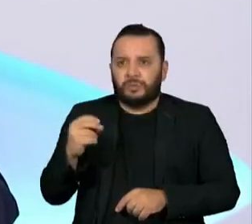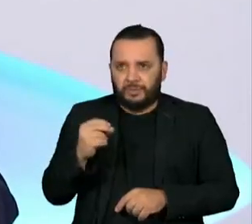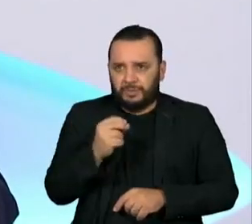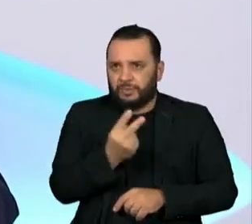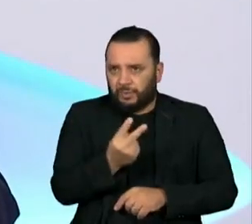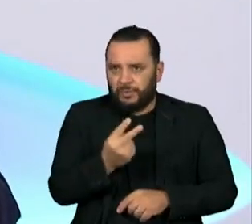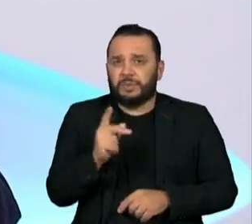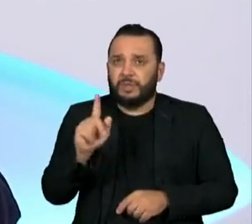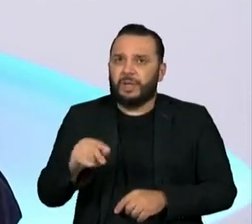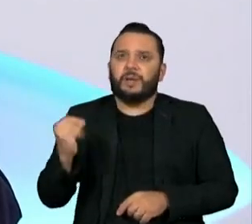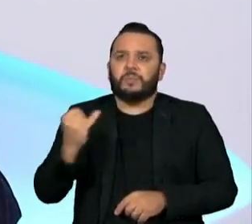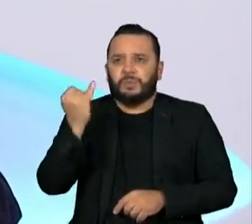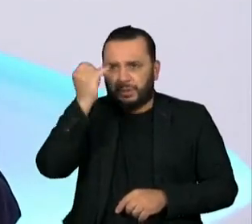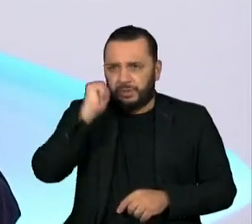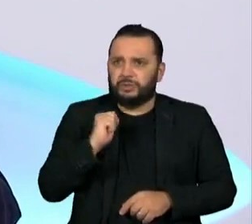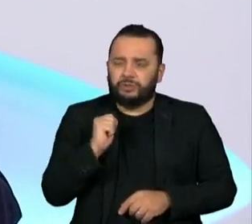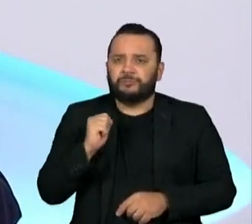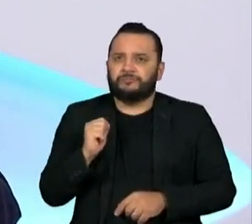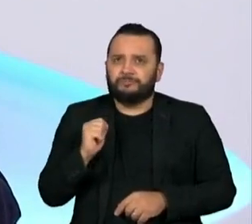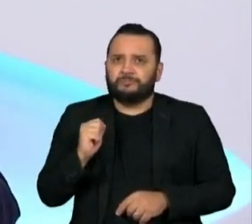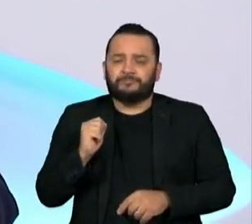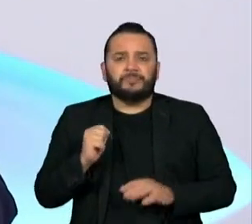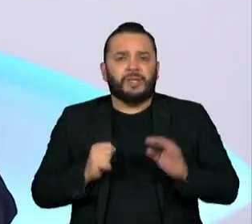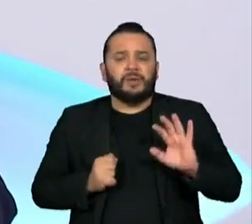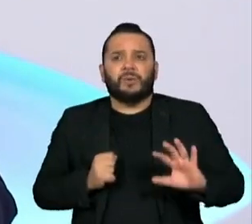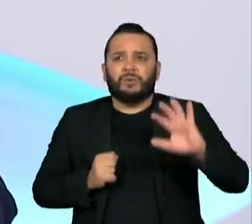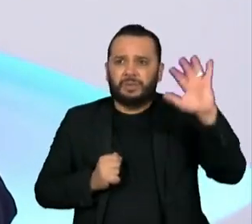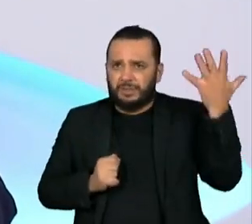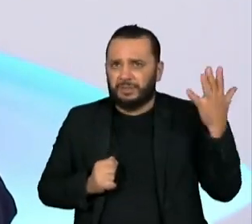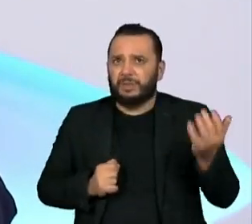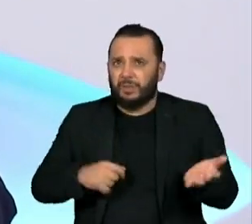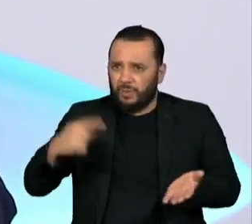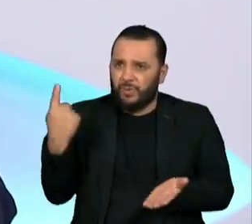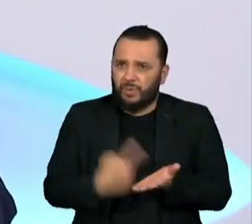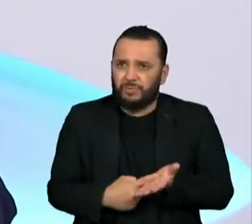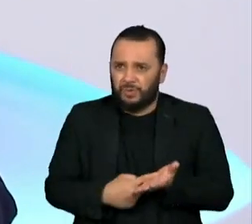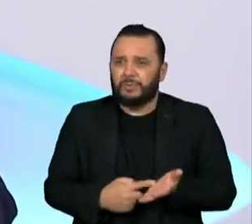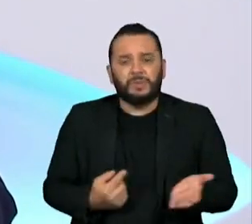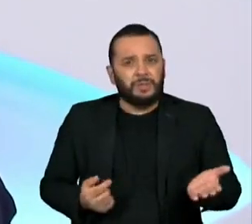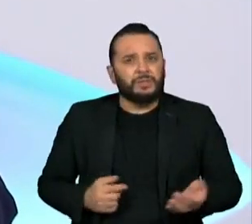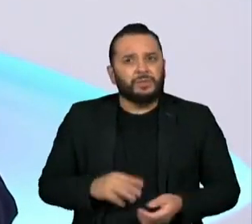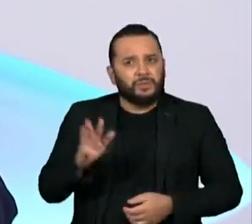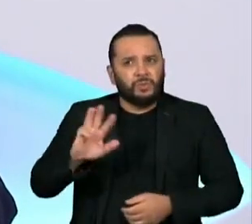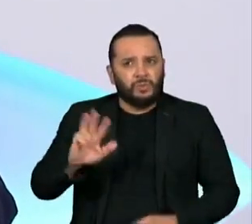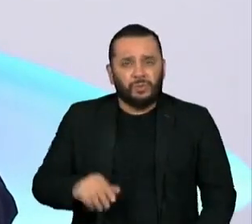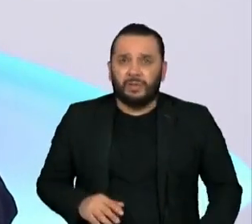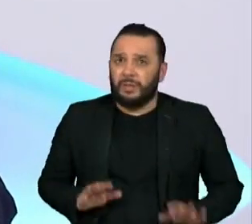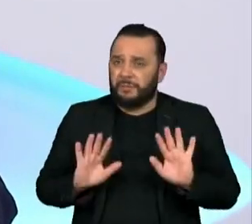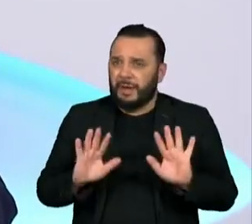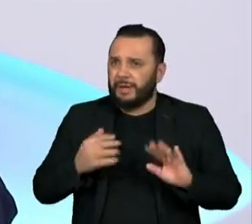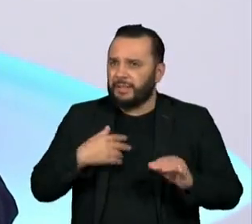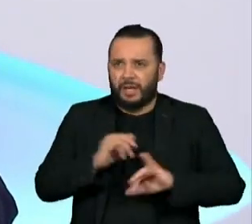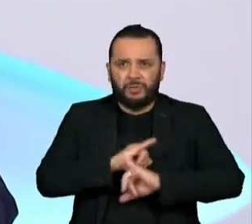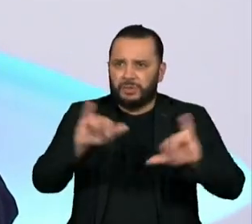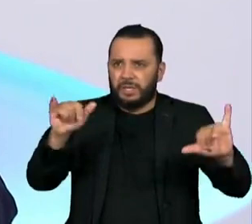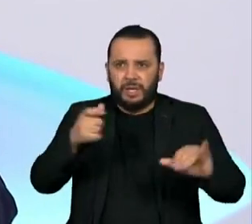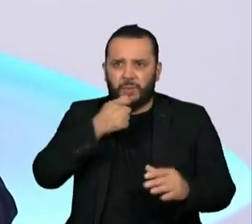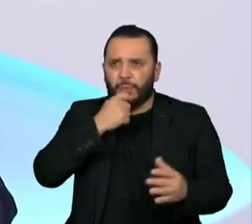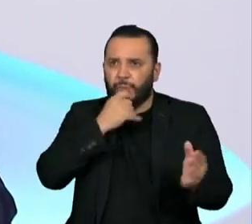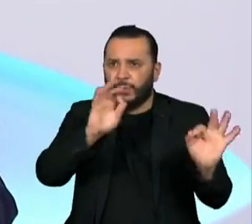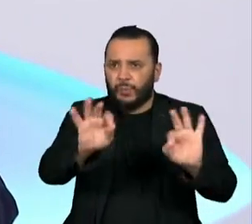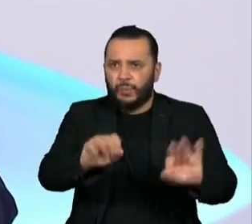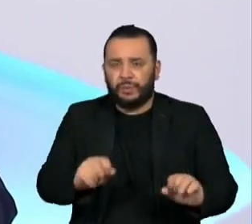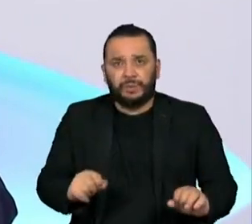importante para os desdobramentos que se seguiram e aquilo ali não tinha sido anunciado até lá.